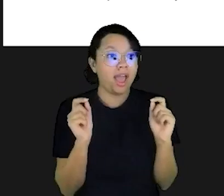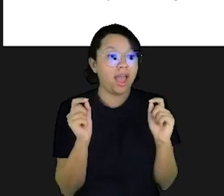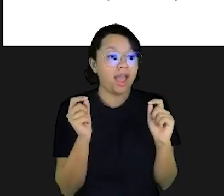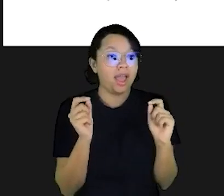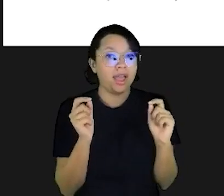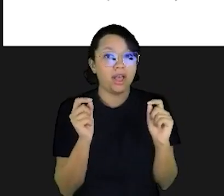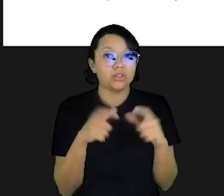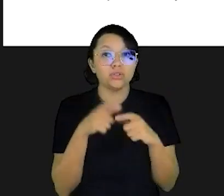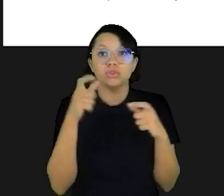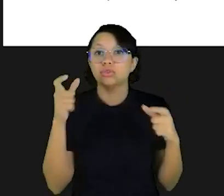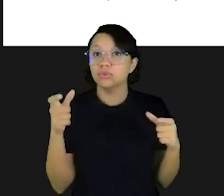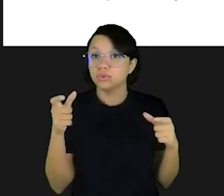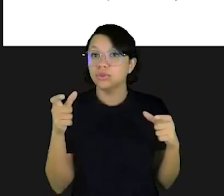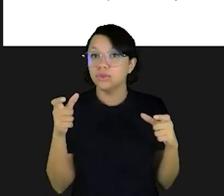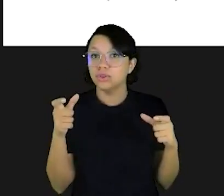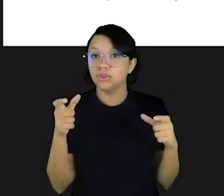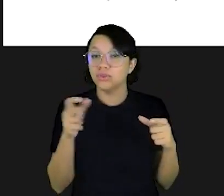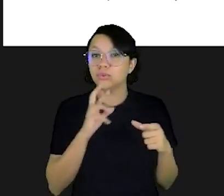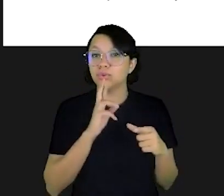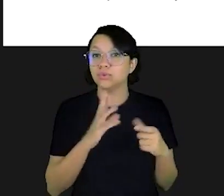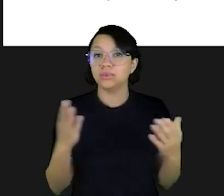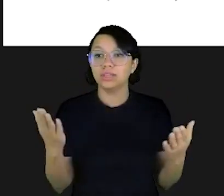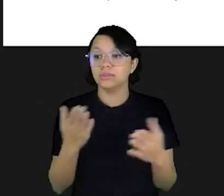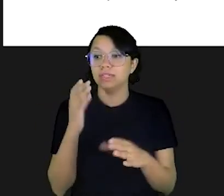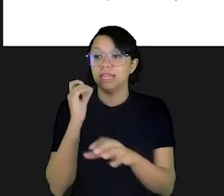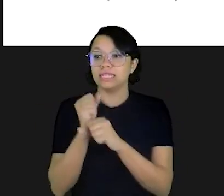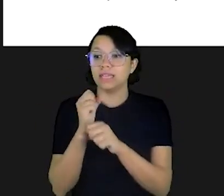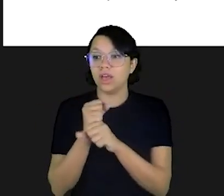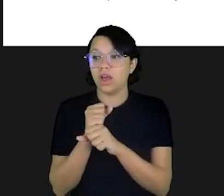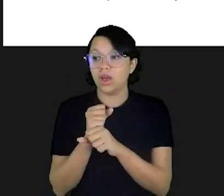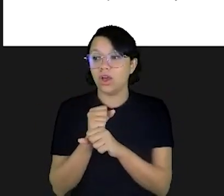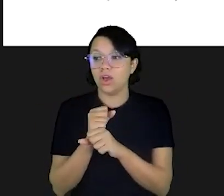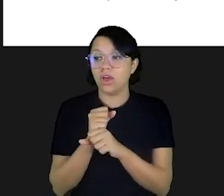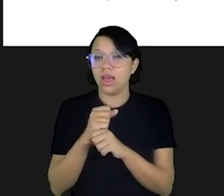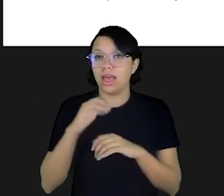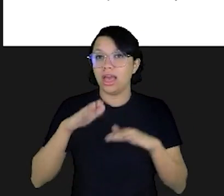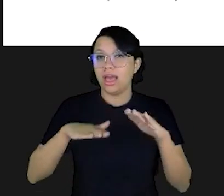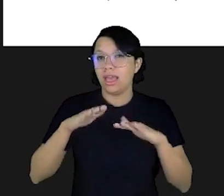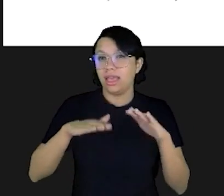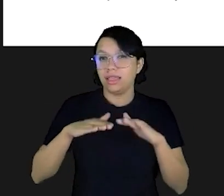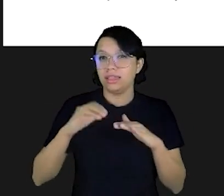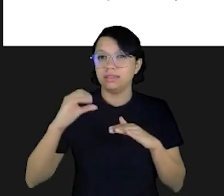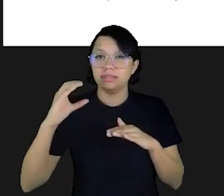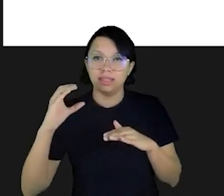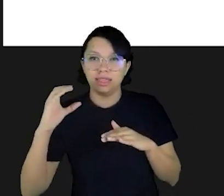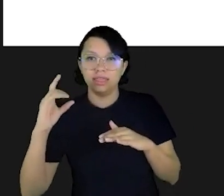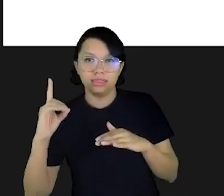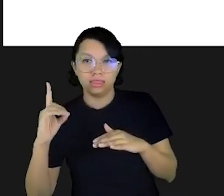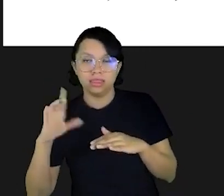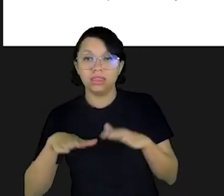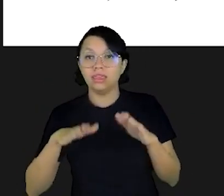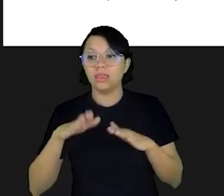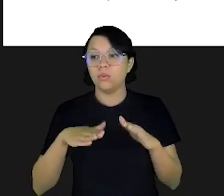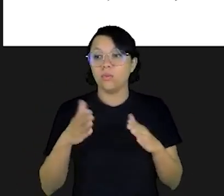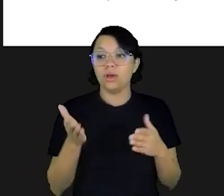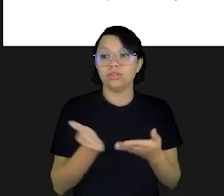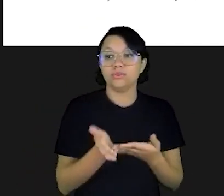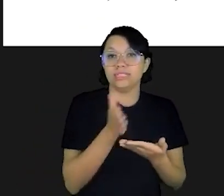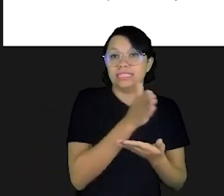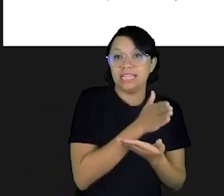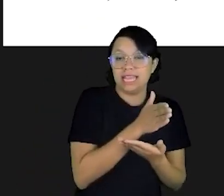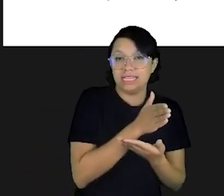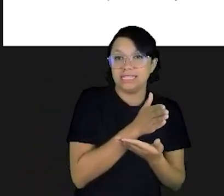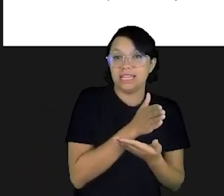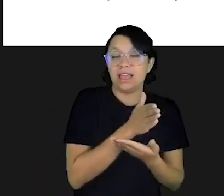normalmente o resultado desta conta está ali entre a letra C e a D, enquanto o resultado